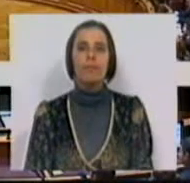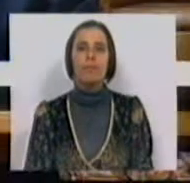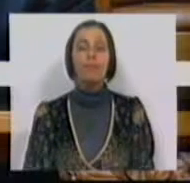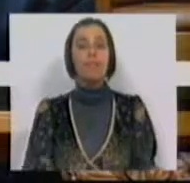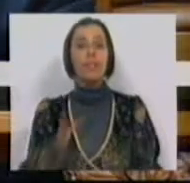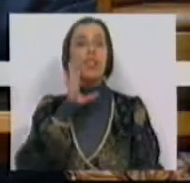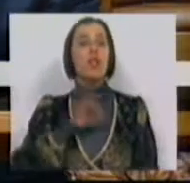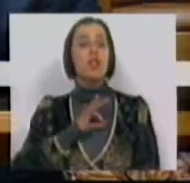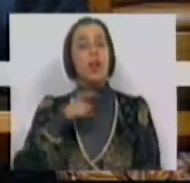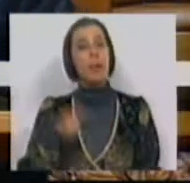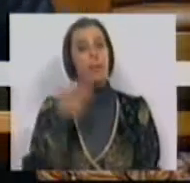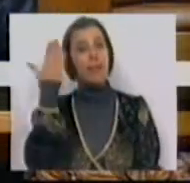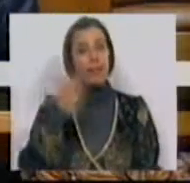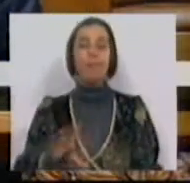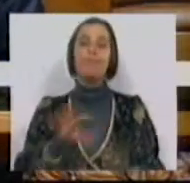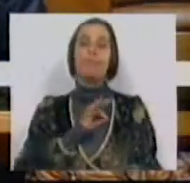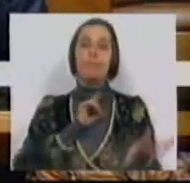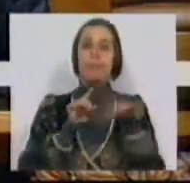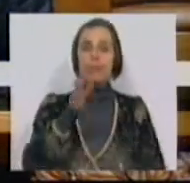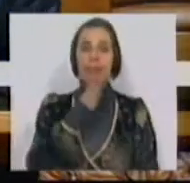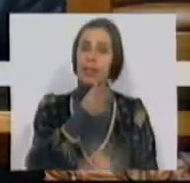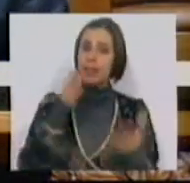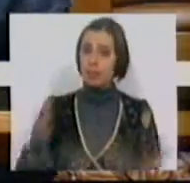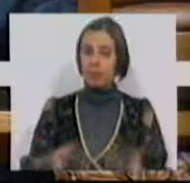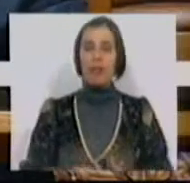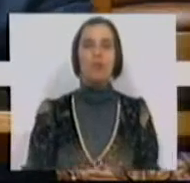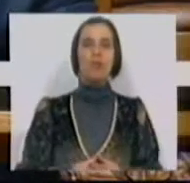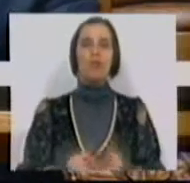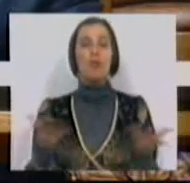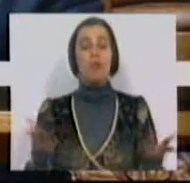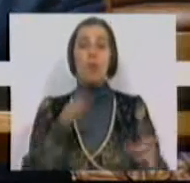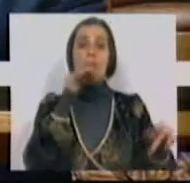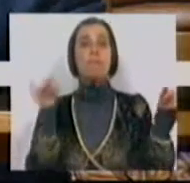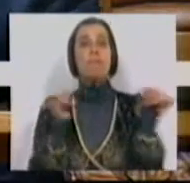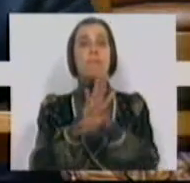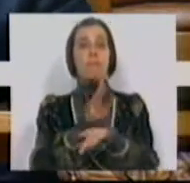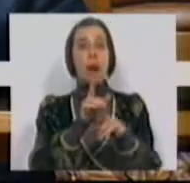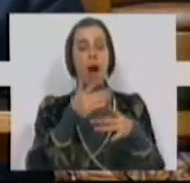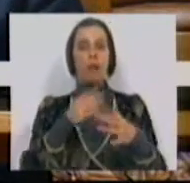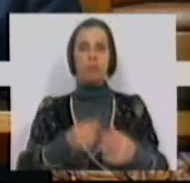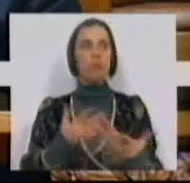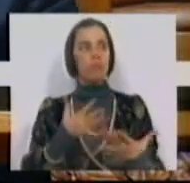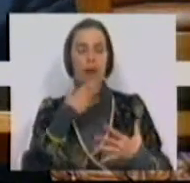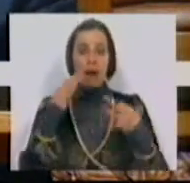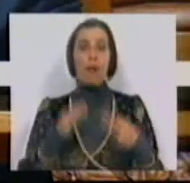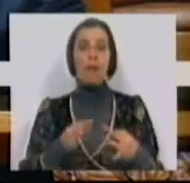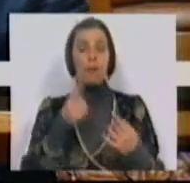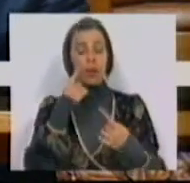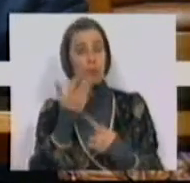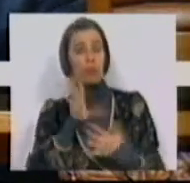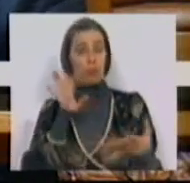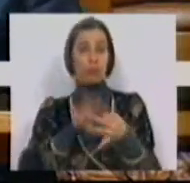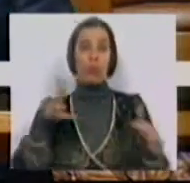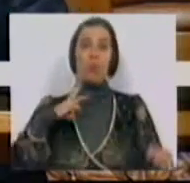Senhora Presidente, Senhoras e Senhores Deputados, O mar é um espaço de afirmação secular de Portugal,